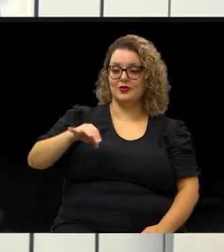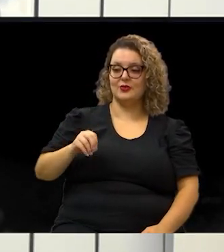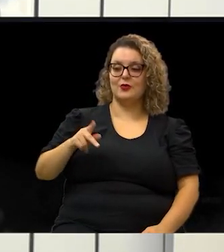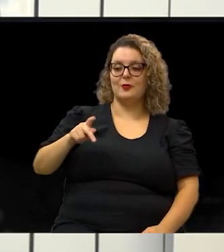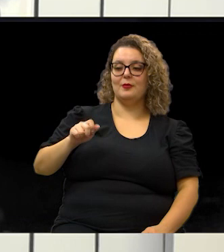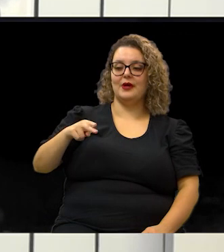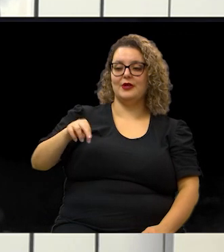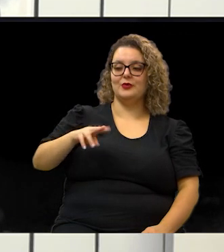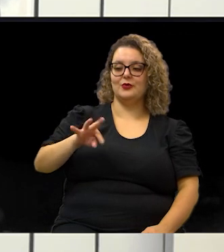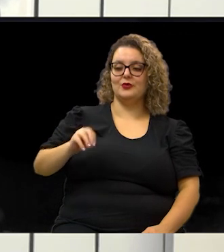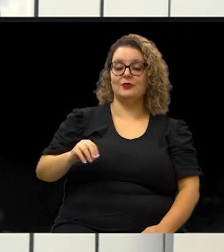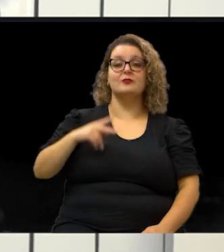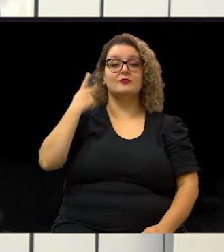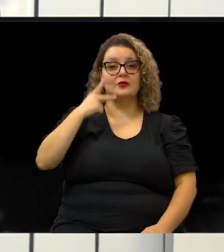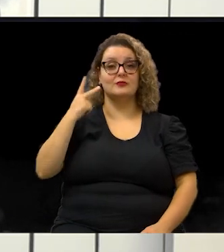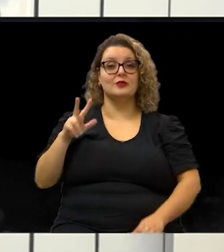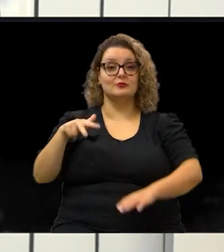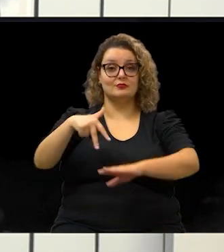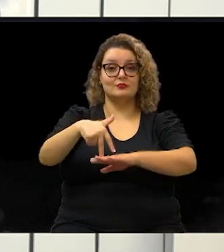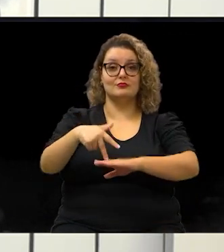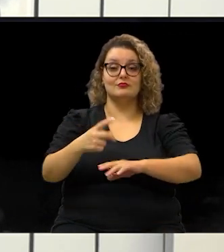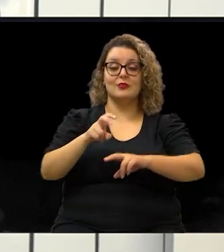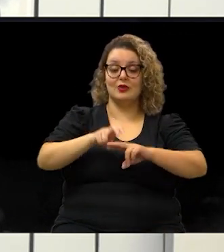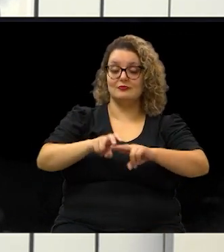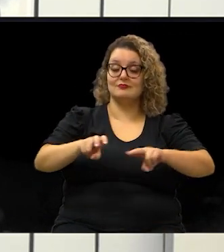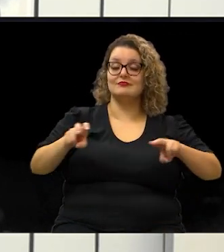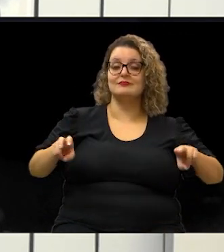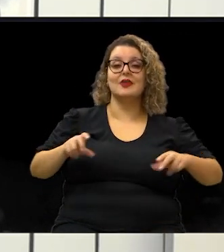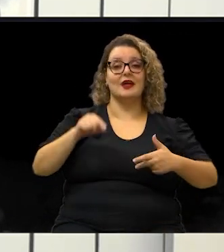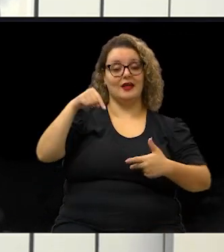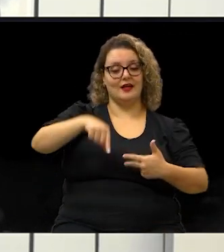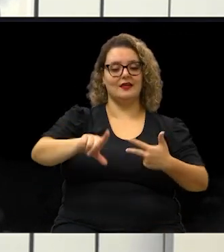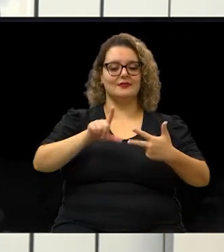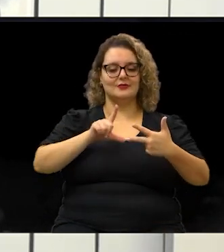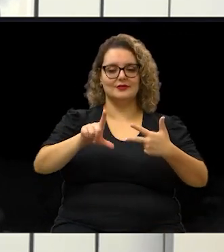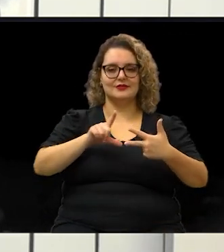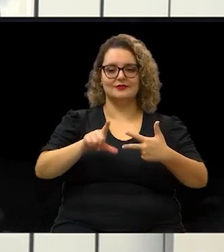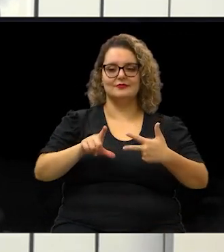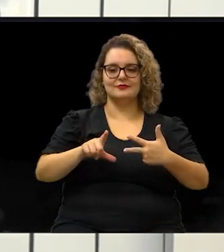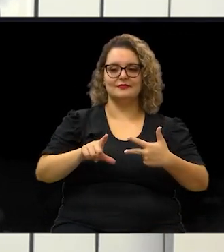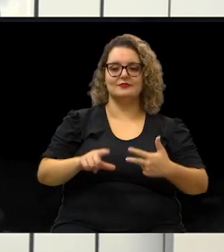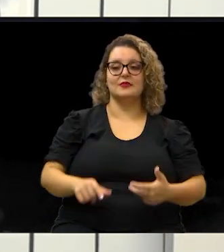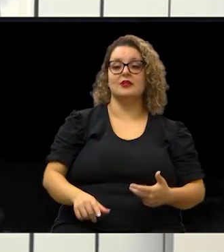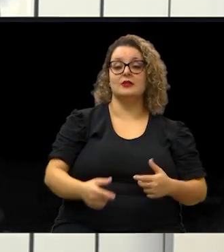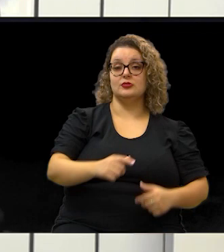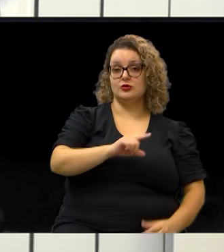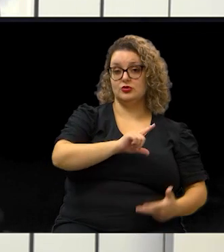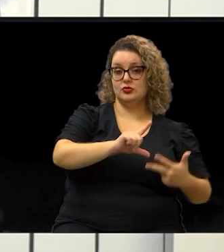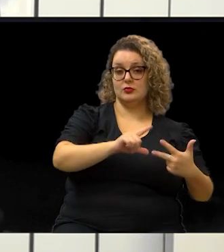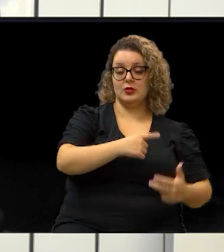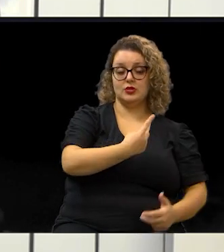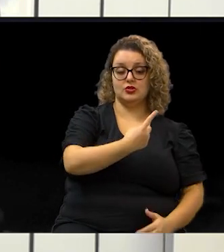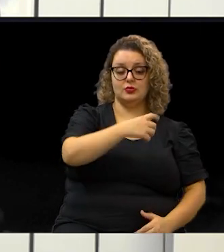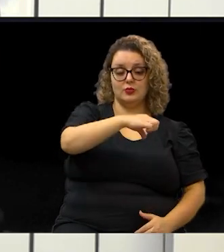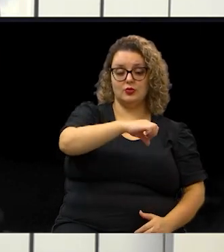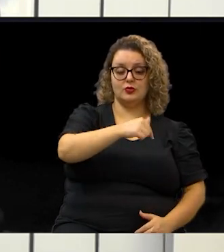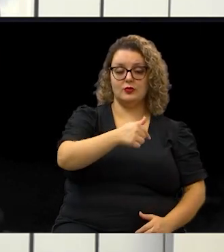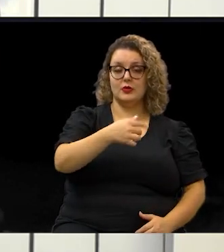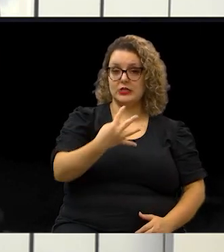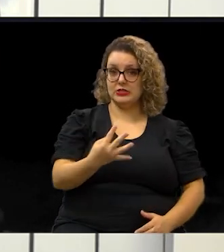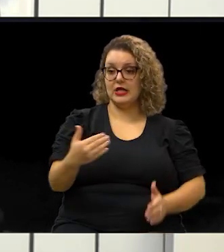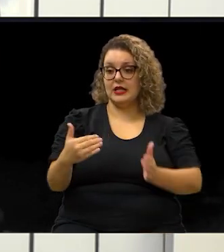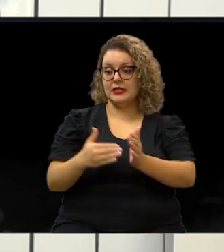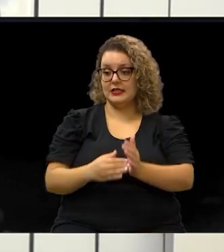para lamentar que ocupou uma das cadeiras do Legislativo entre as legislaturas de 1974